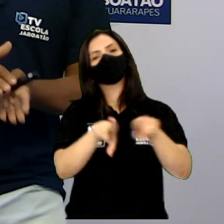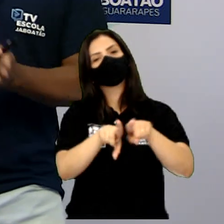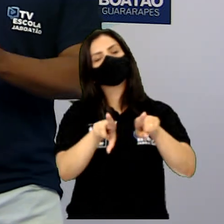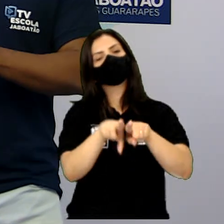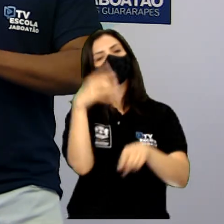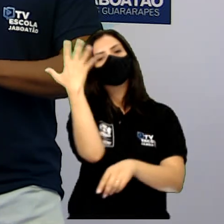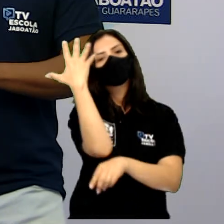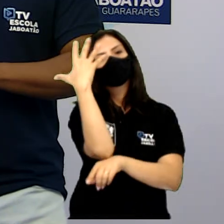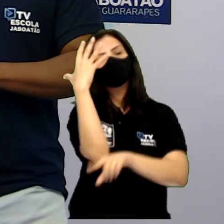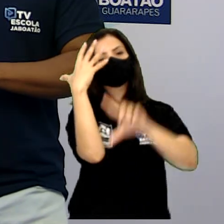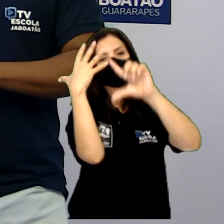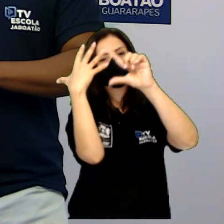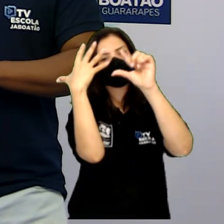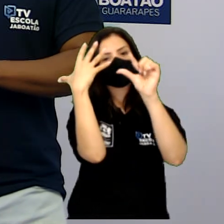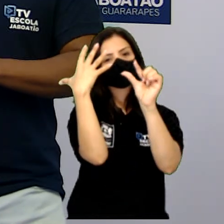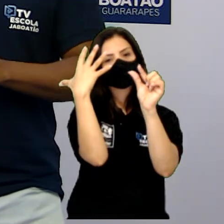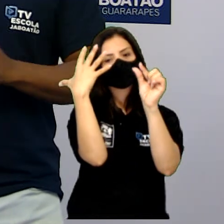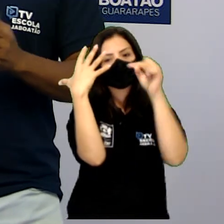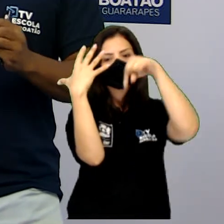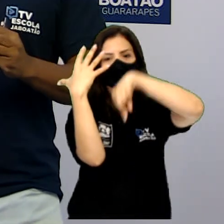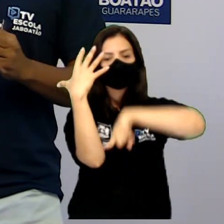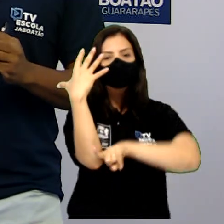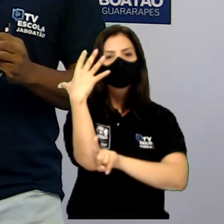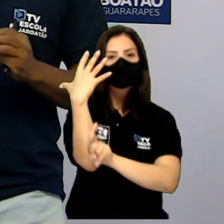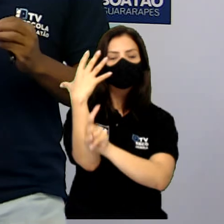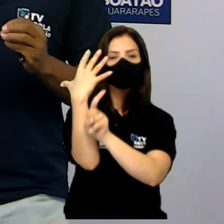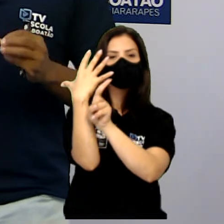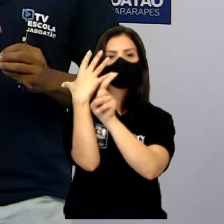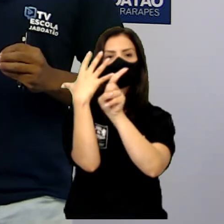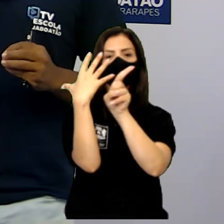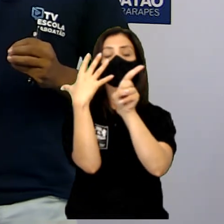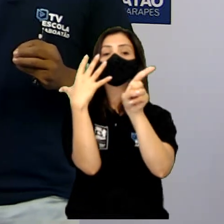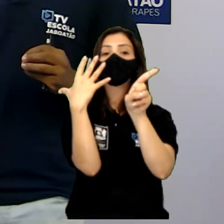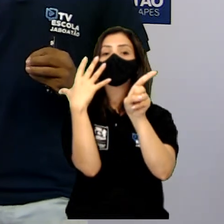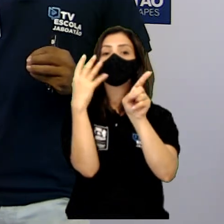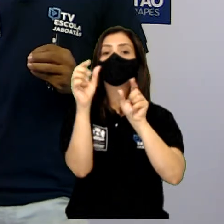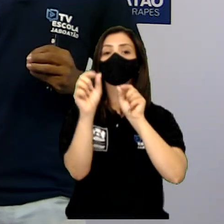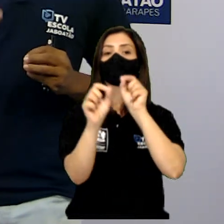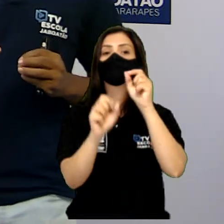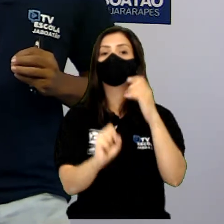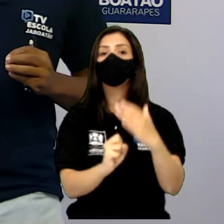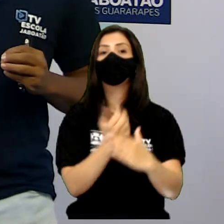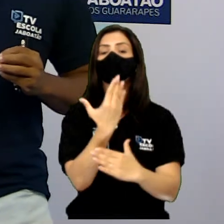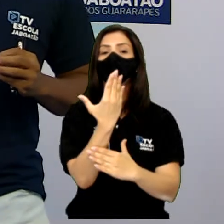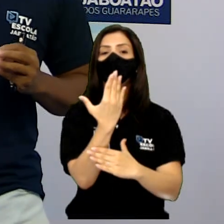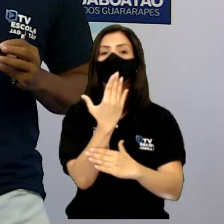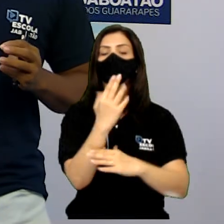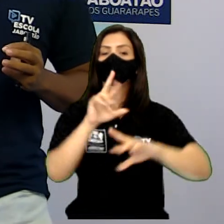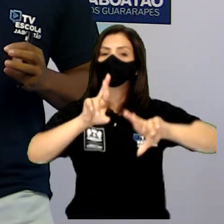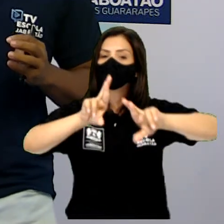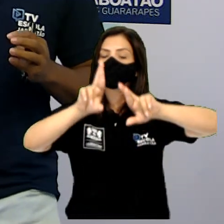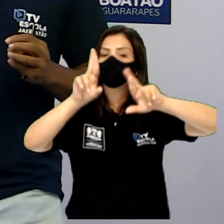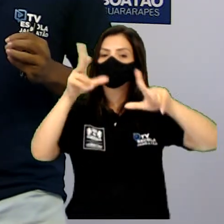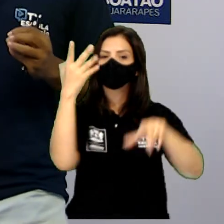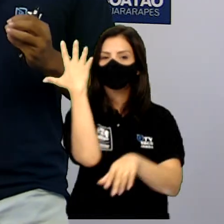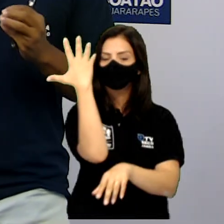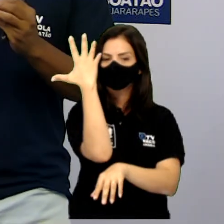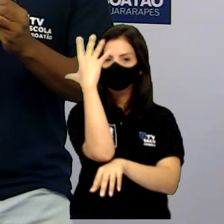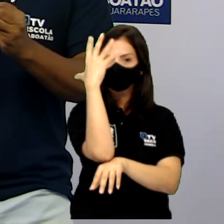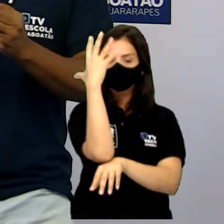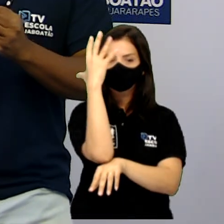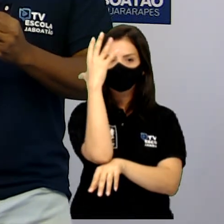faz a fotossíntese. Só que na fotossíntese acontece o contrário. A planta, ela